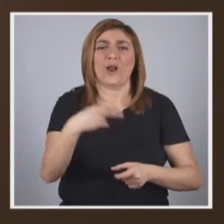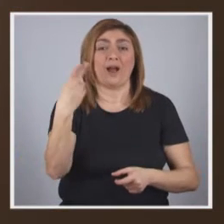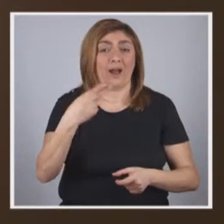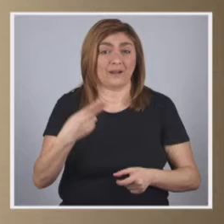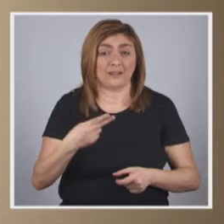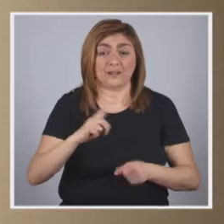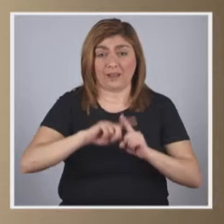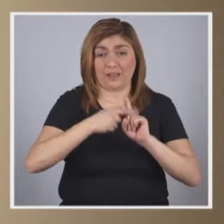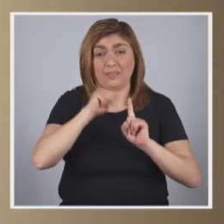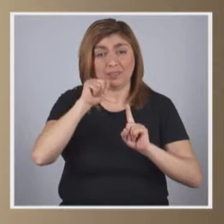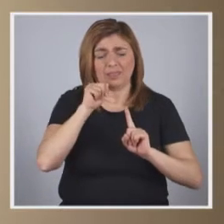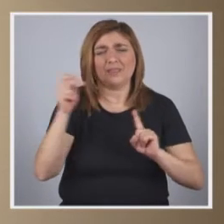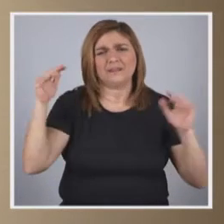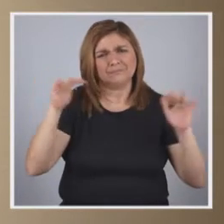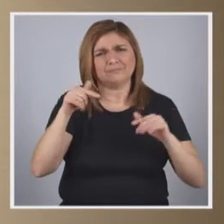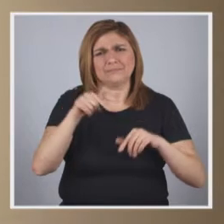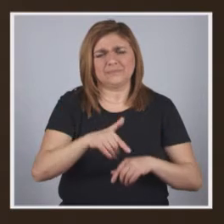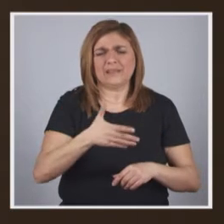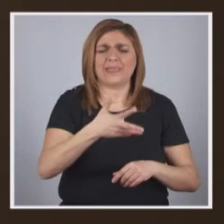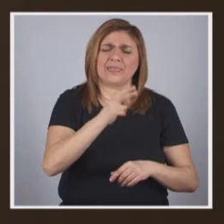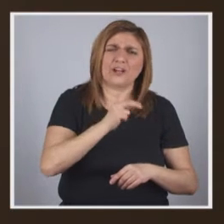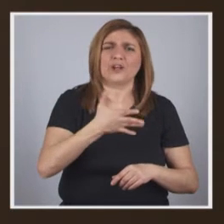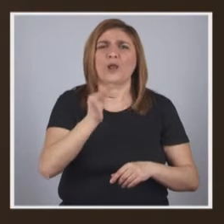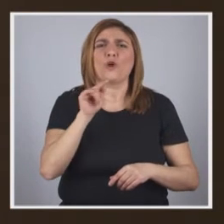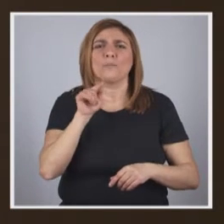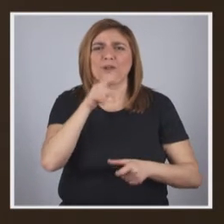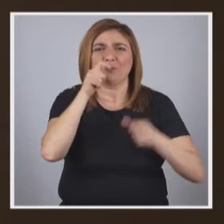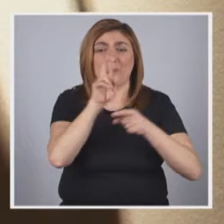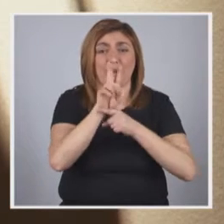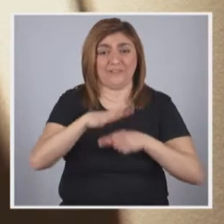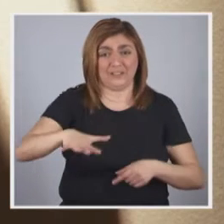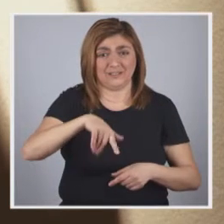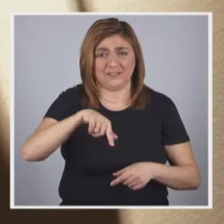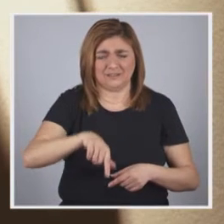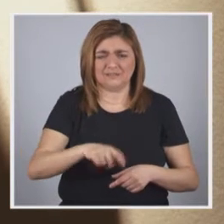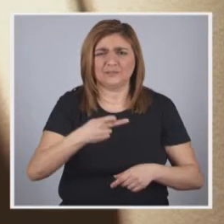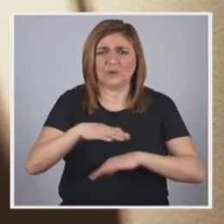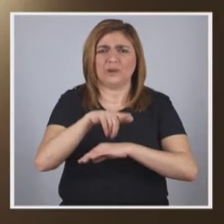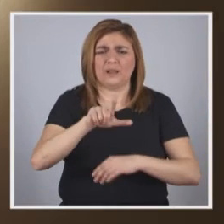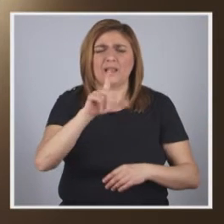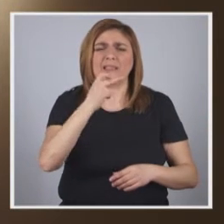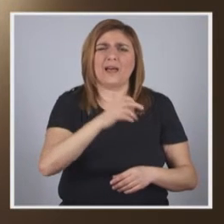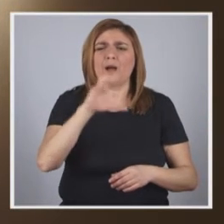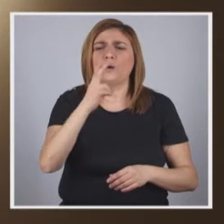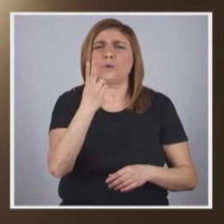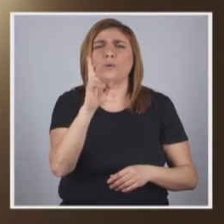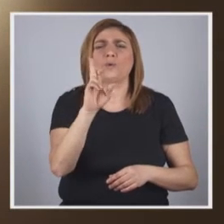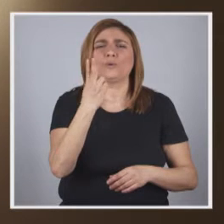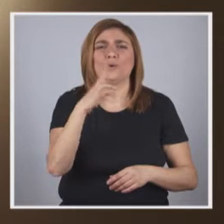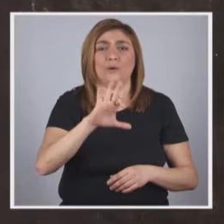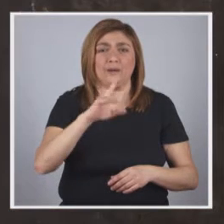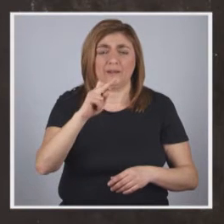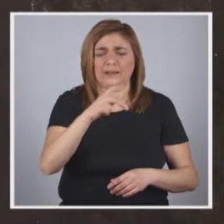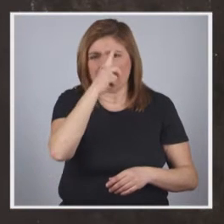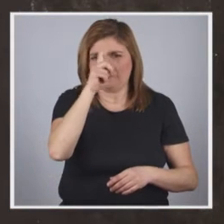arte. Por ano, recebe entre 13 a 14 mil visitantes. Localizado na Rua de La Coruña, em Madrid, está